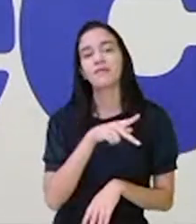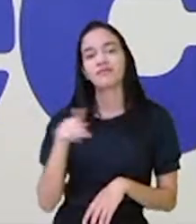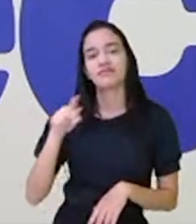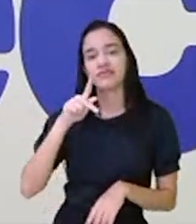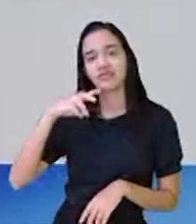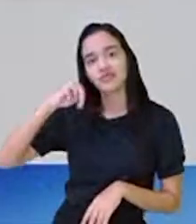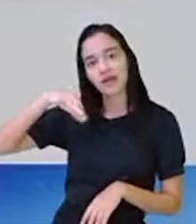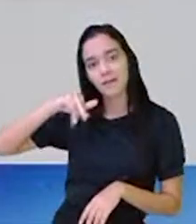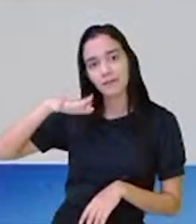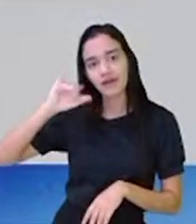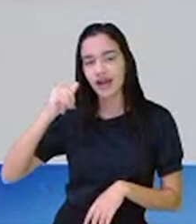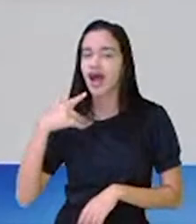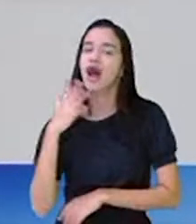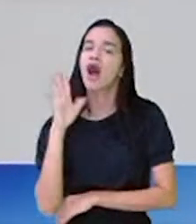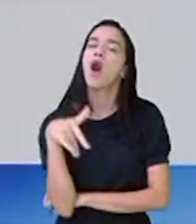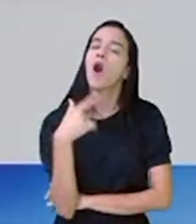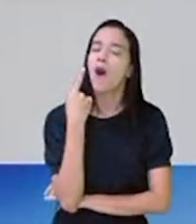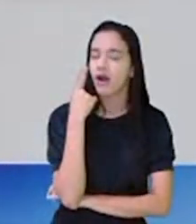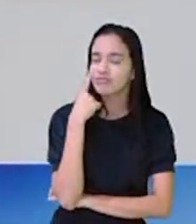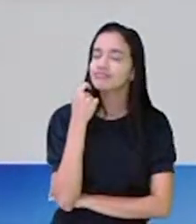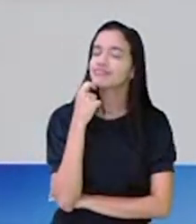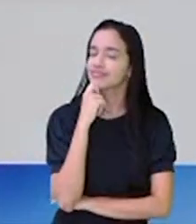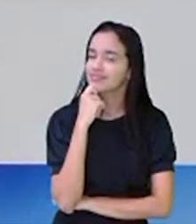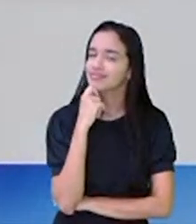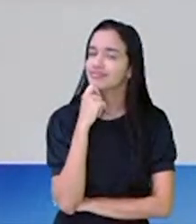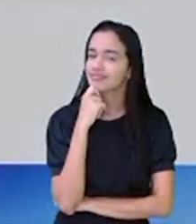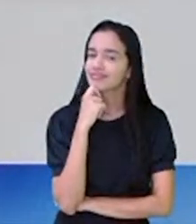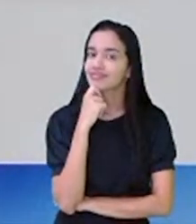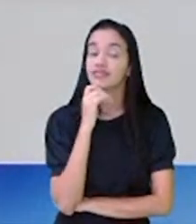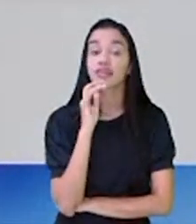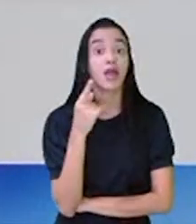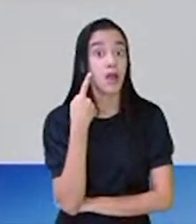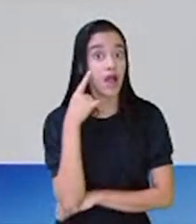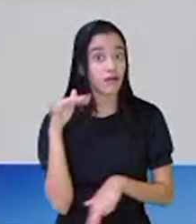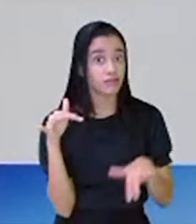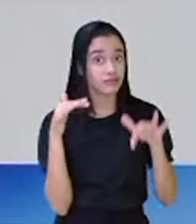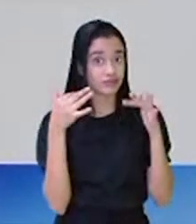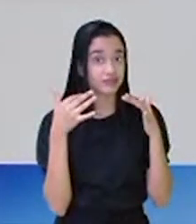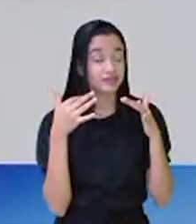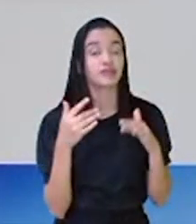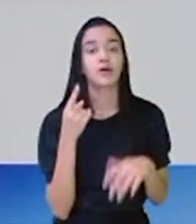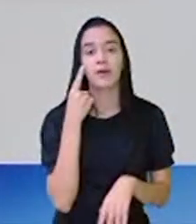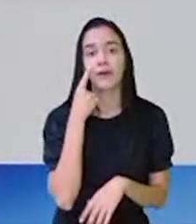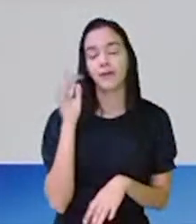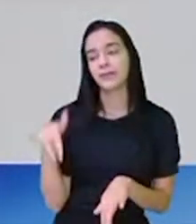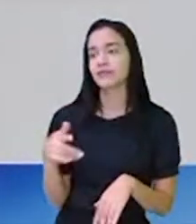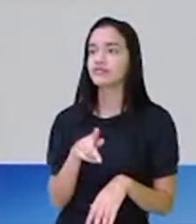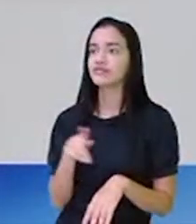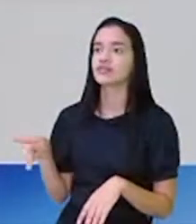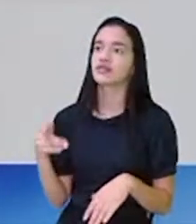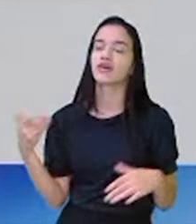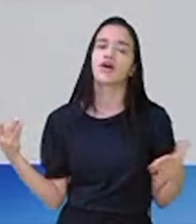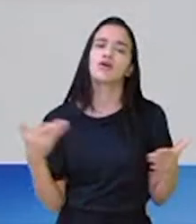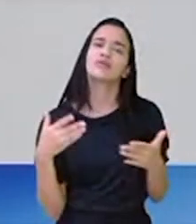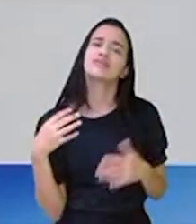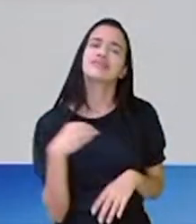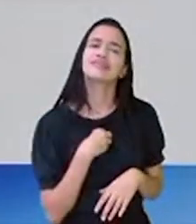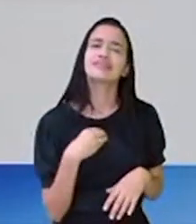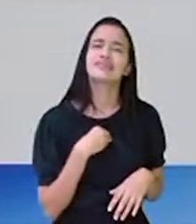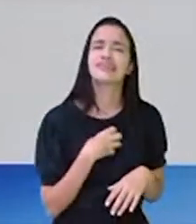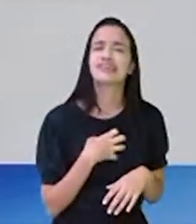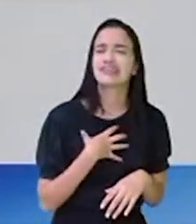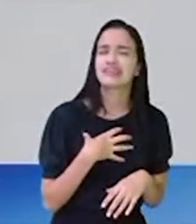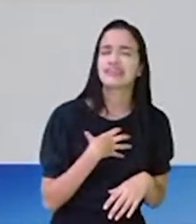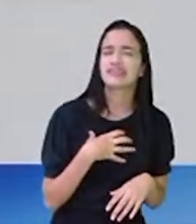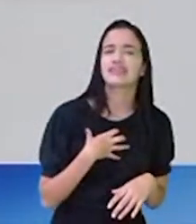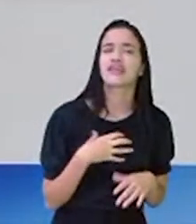olha só, sei não, viu, meninas? Prestem atenção. Olha, professora, hoje eu senti falta de alguns